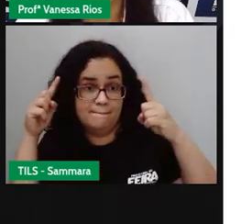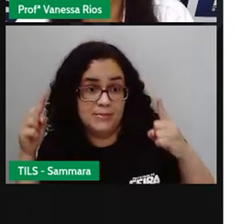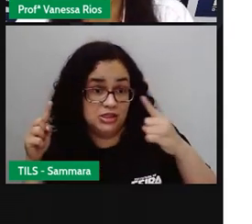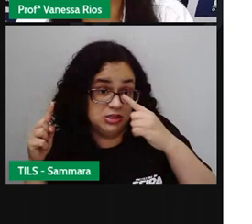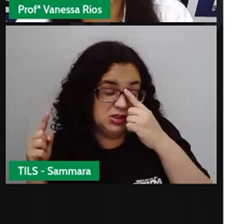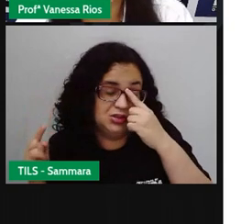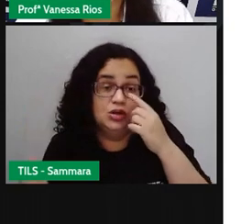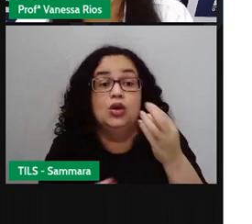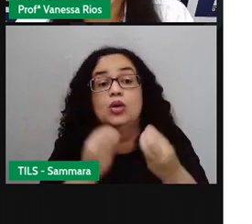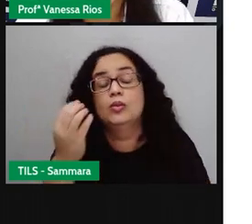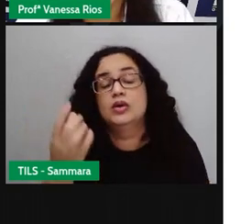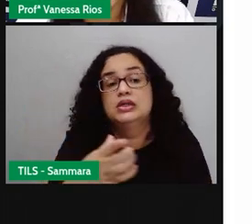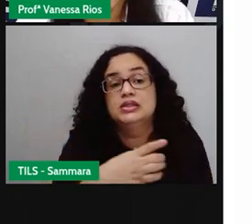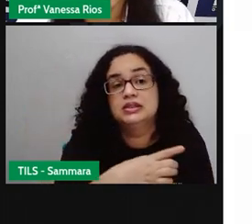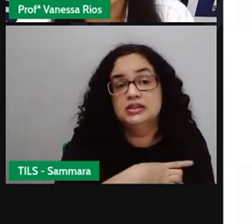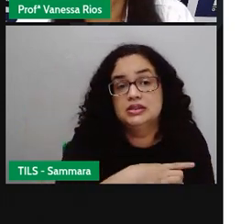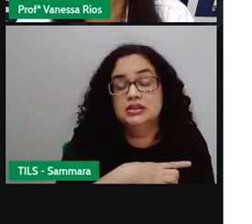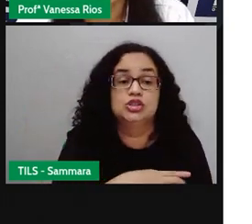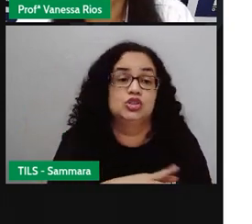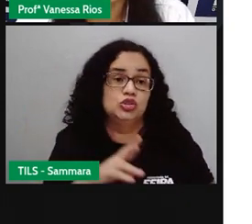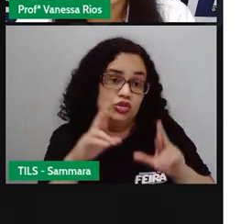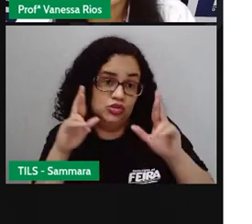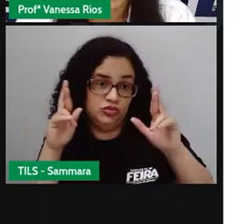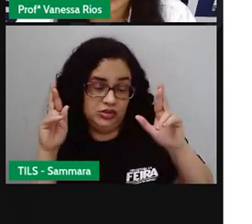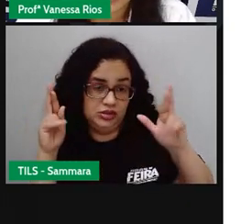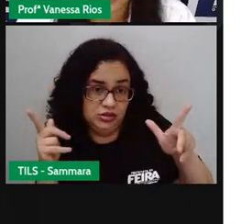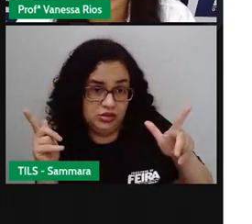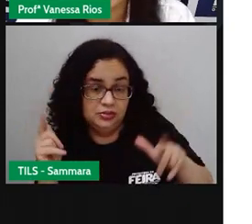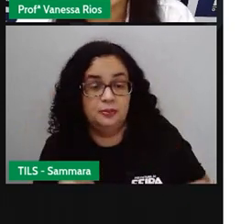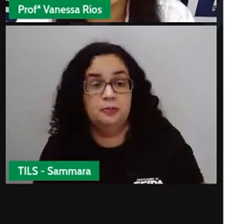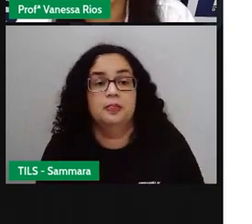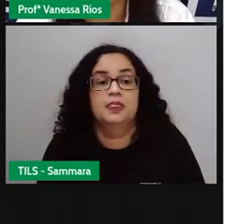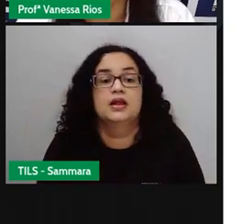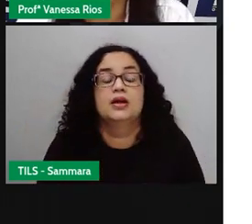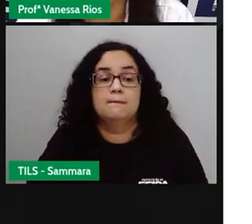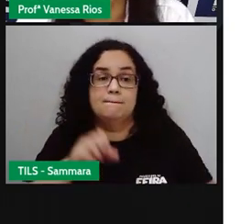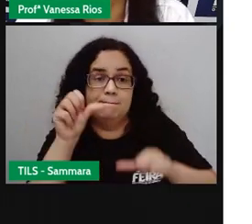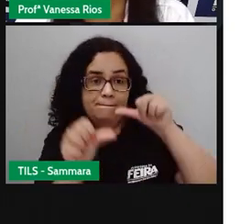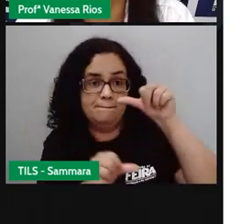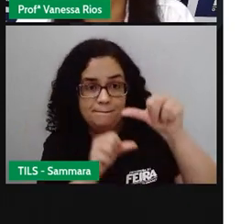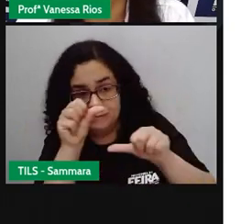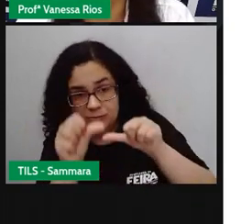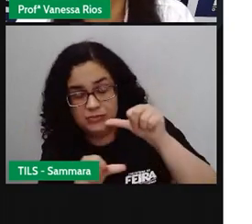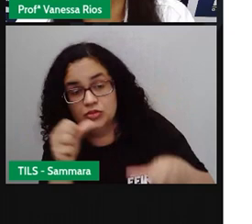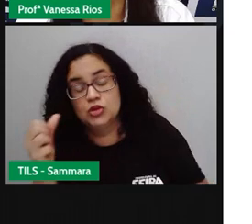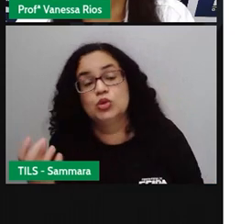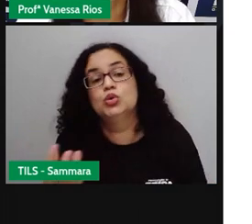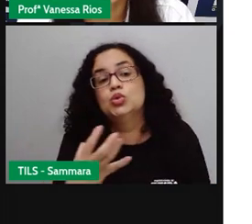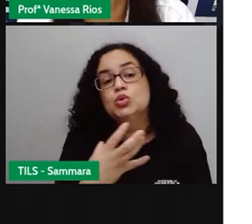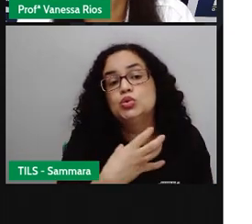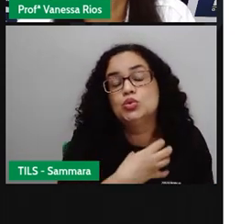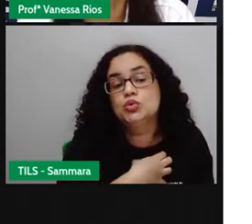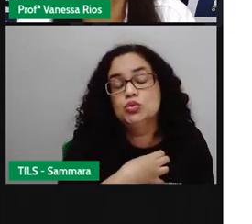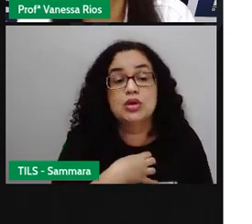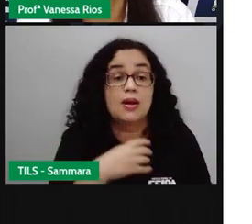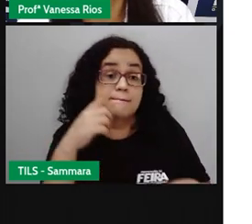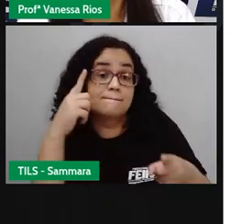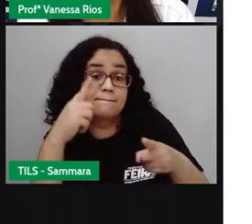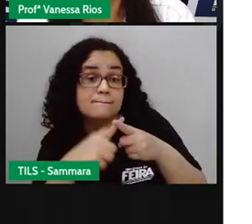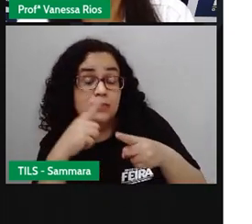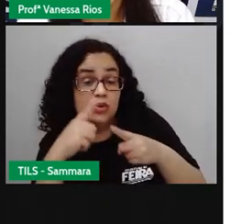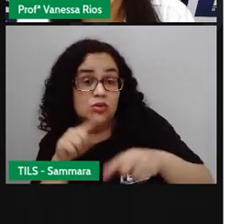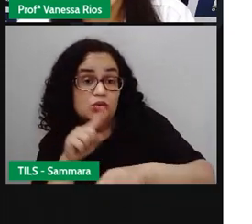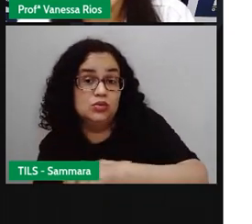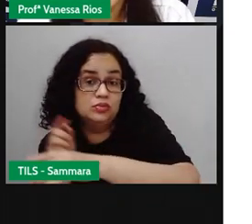forma como ele aparece aí diferente, um tempo diferente, modifica o sentido, porque modifica o